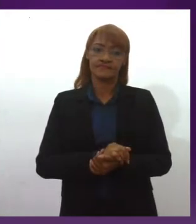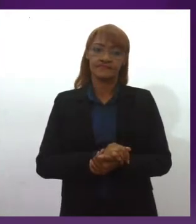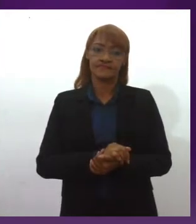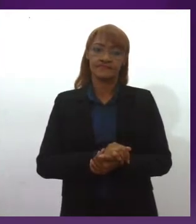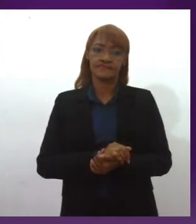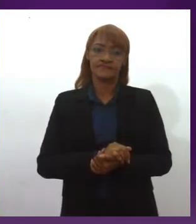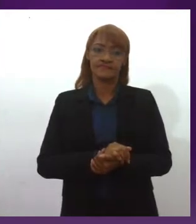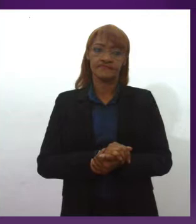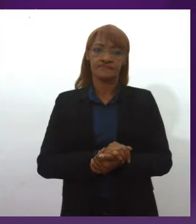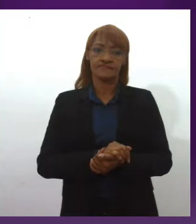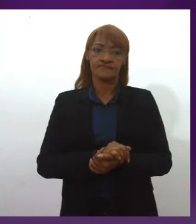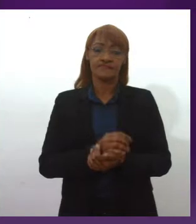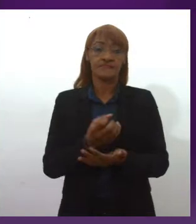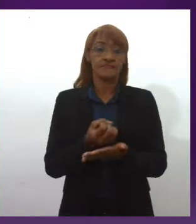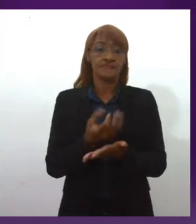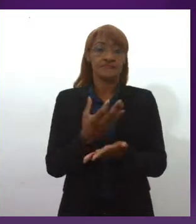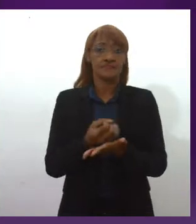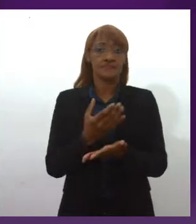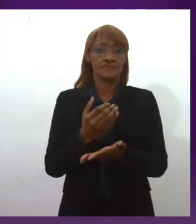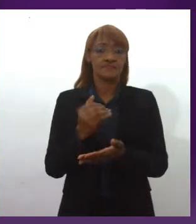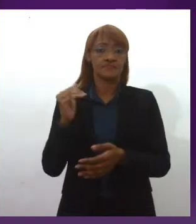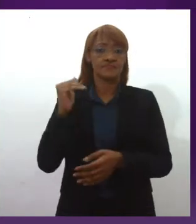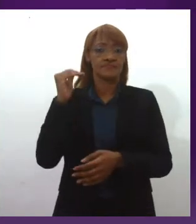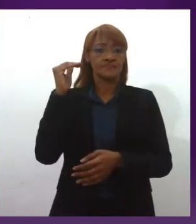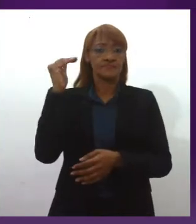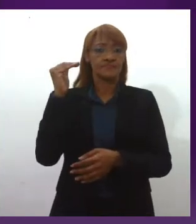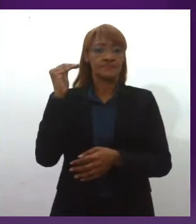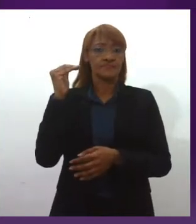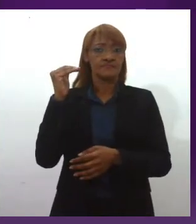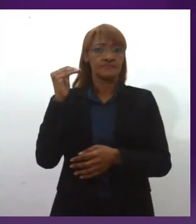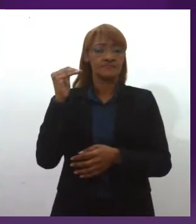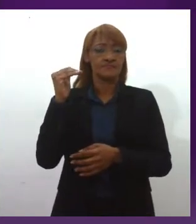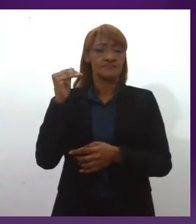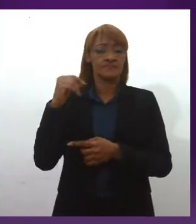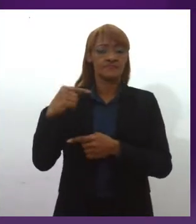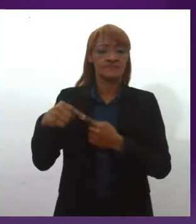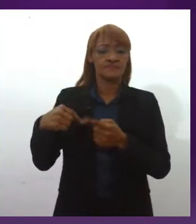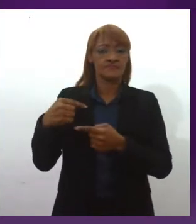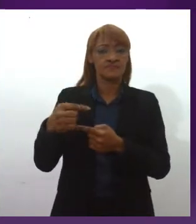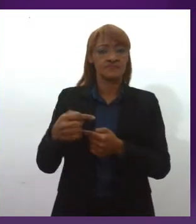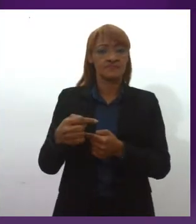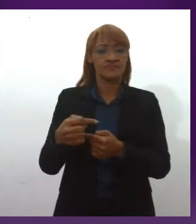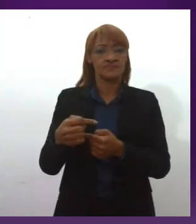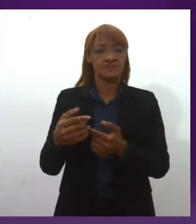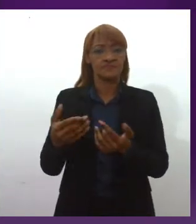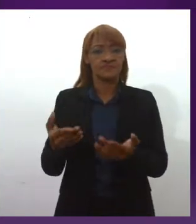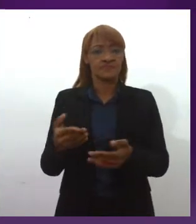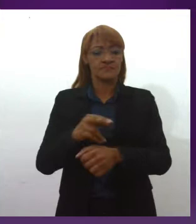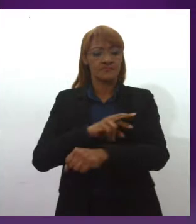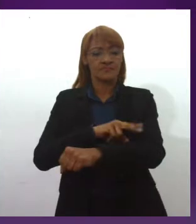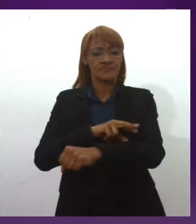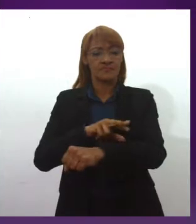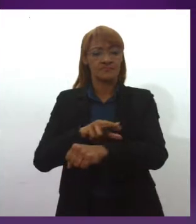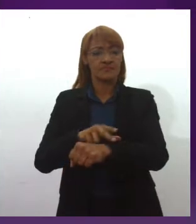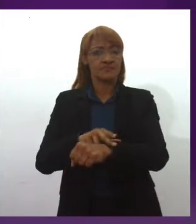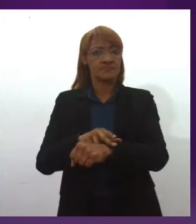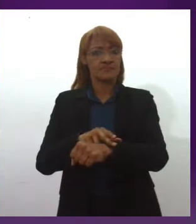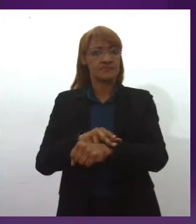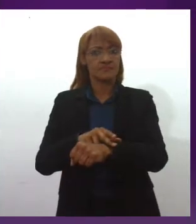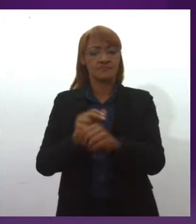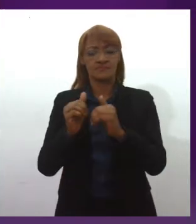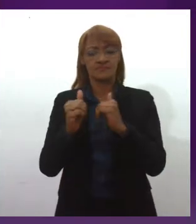alfabetiza adultos, forma gerações. Não deixa que raça, cor ou fortuna sejam traços de distinção.